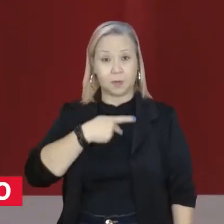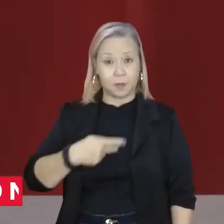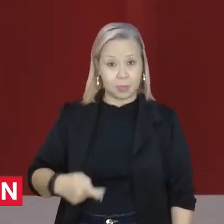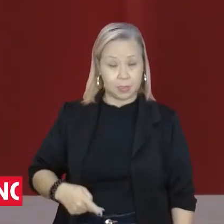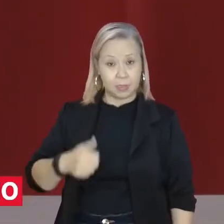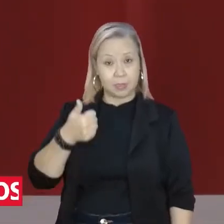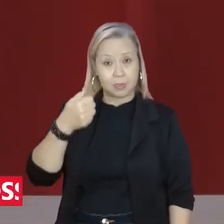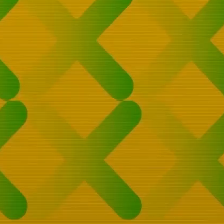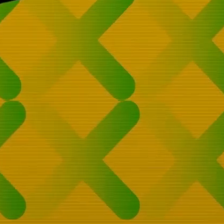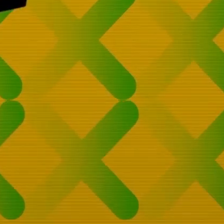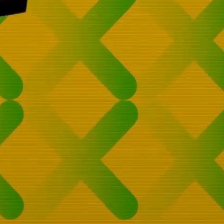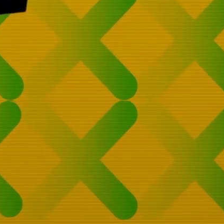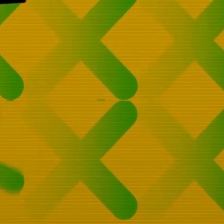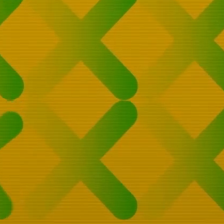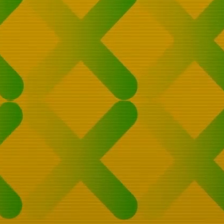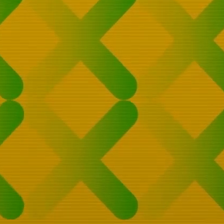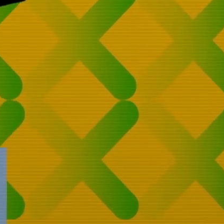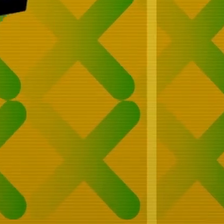13 para governador.